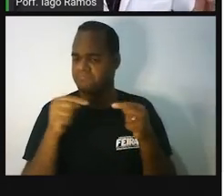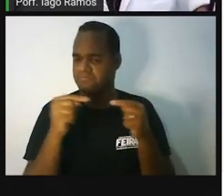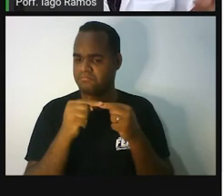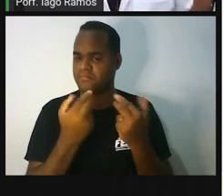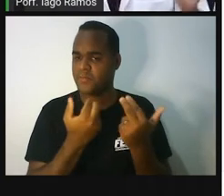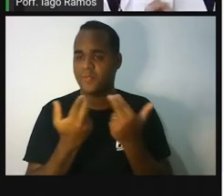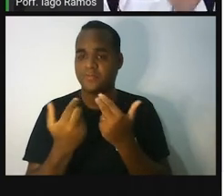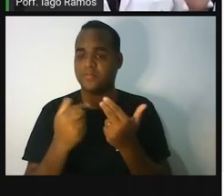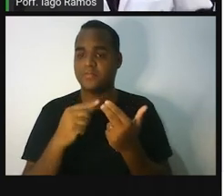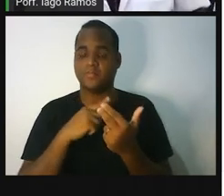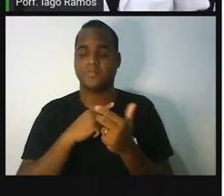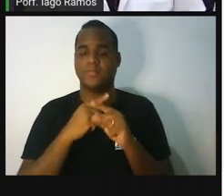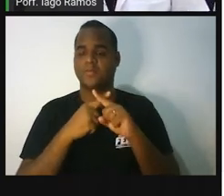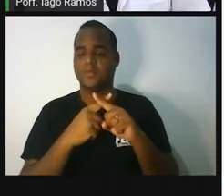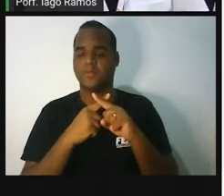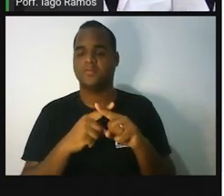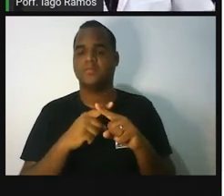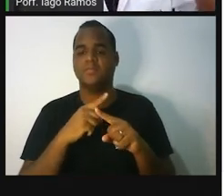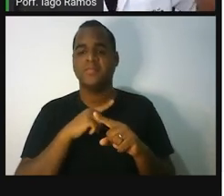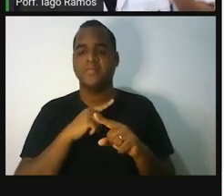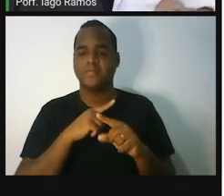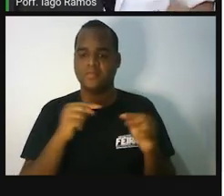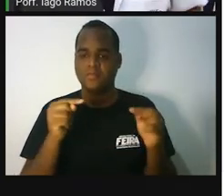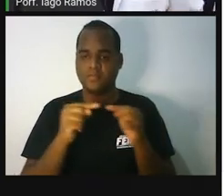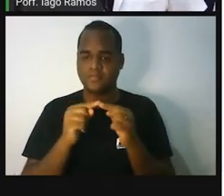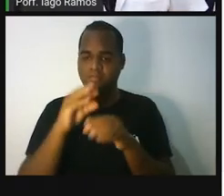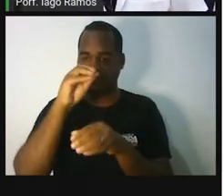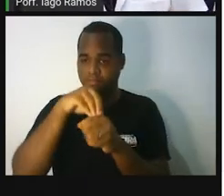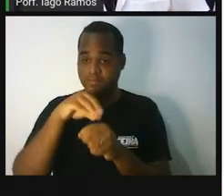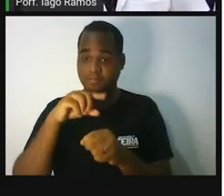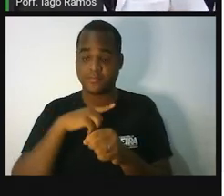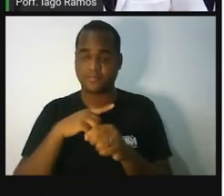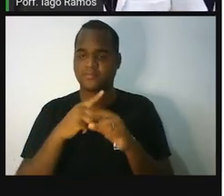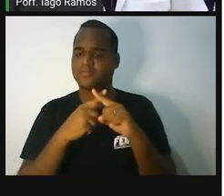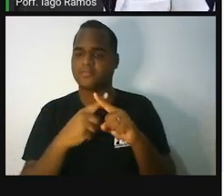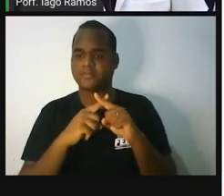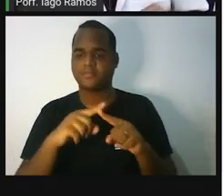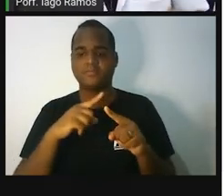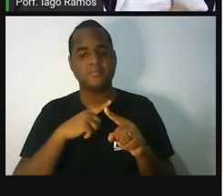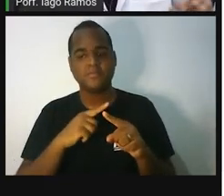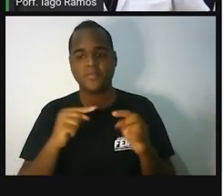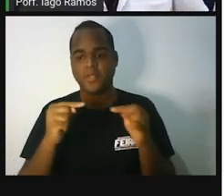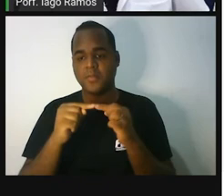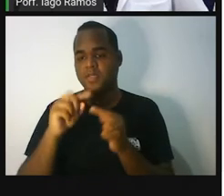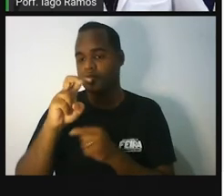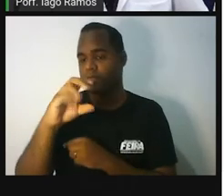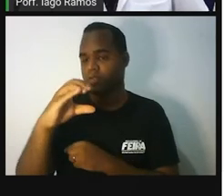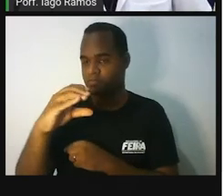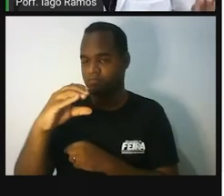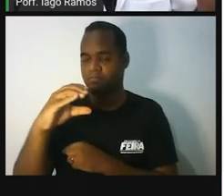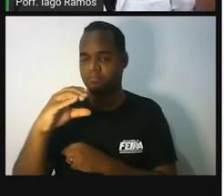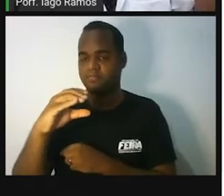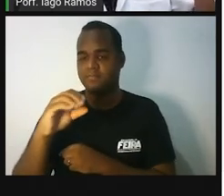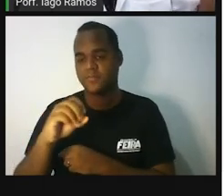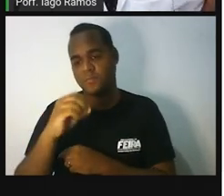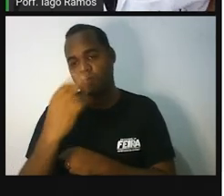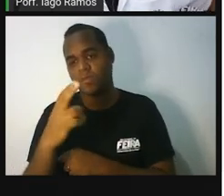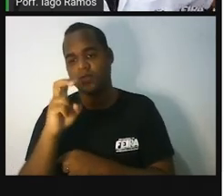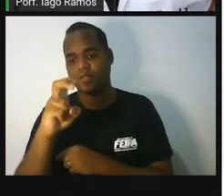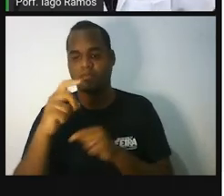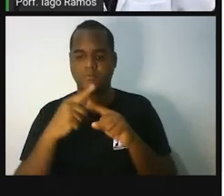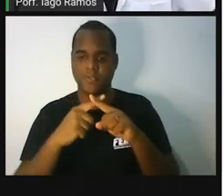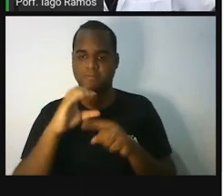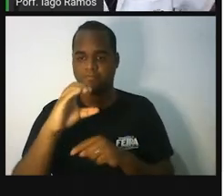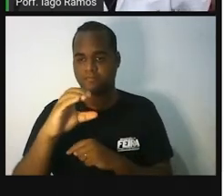Quando não tem o pontinho da multiplicação, ali dentro existe uma multiplicação. Então, pode ser 5C. Tá bom? Ou 5